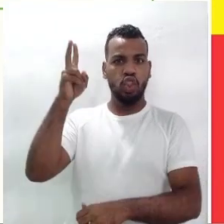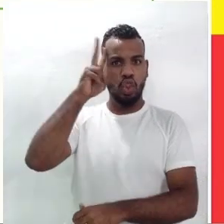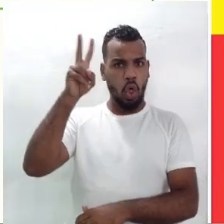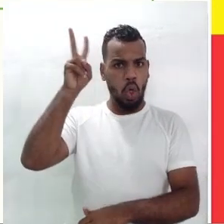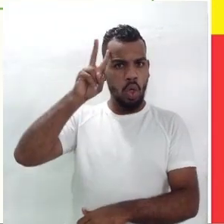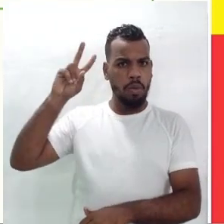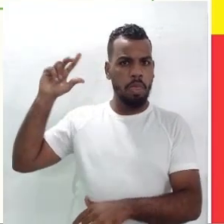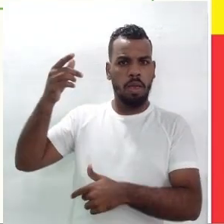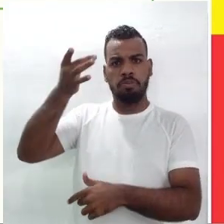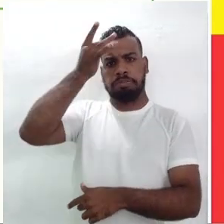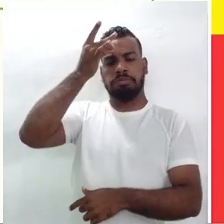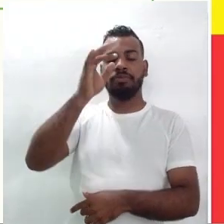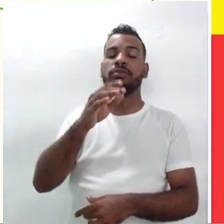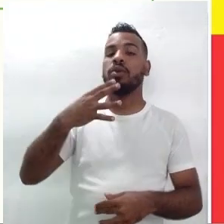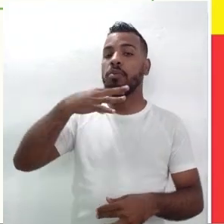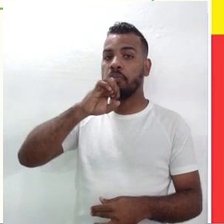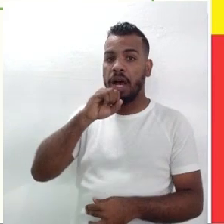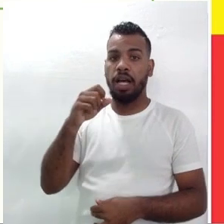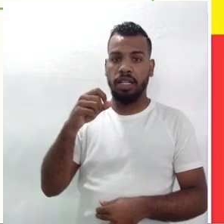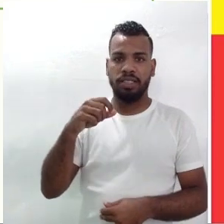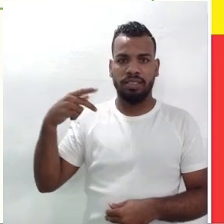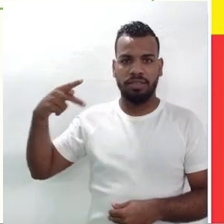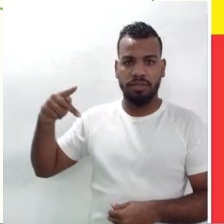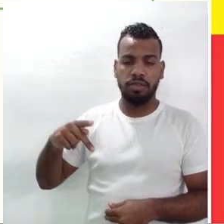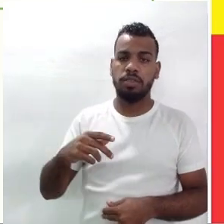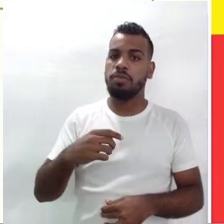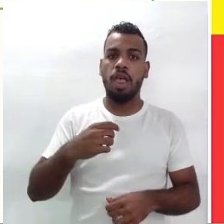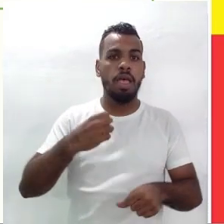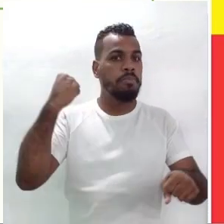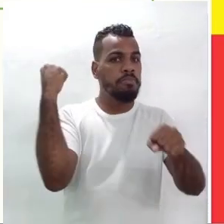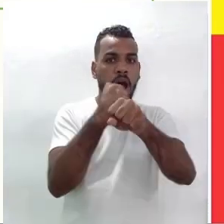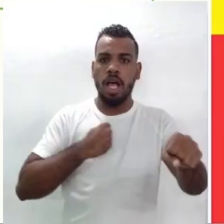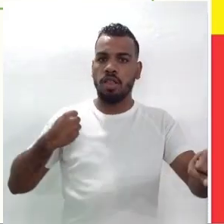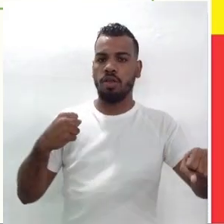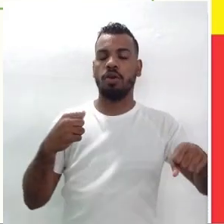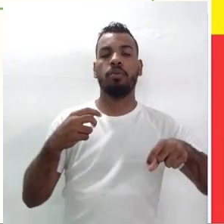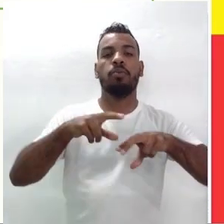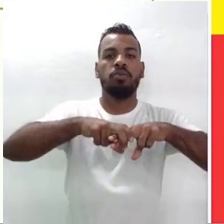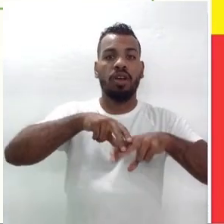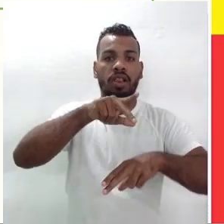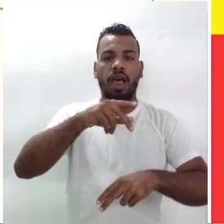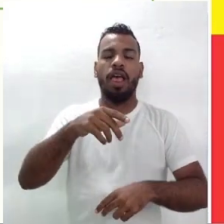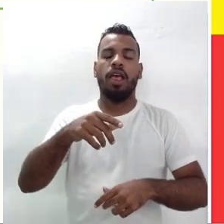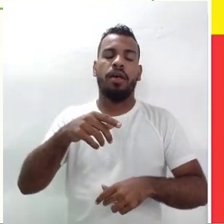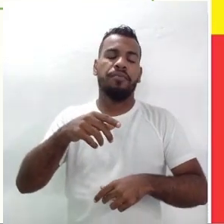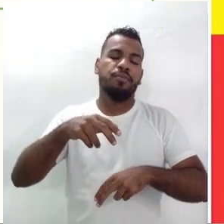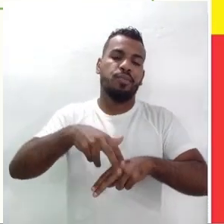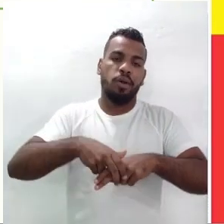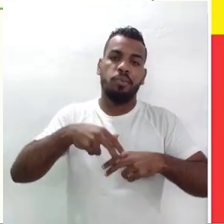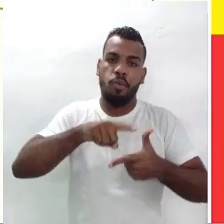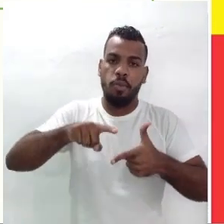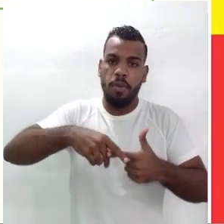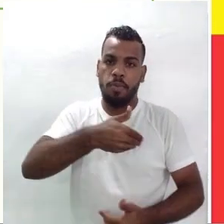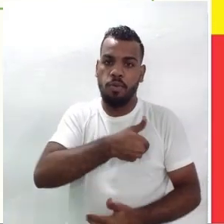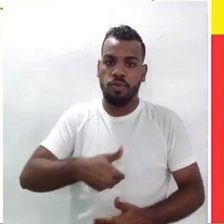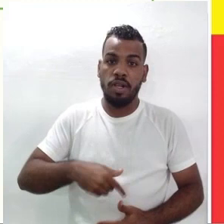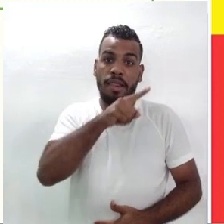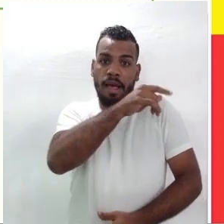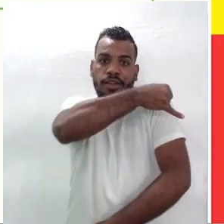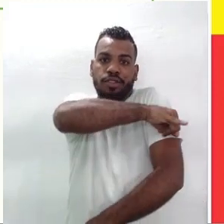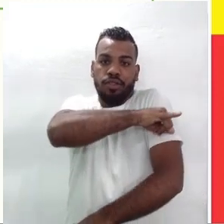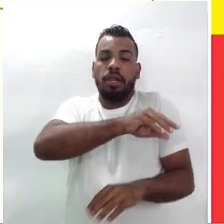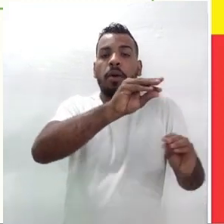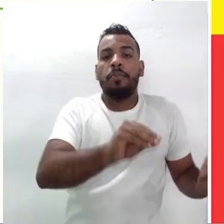Suassuna, pai de Ariano, foi assassinado por motivos políticos no Rio de Janeiro, e a família mudou-se para Taperuá,